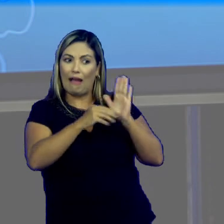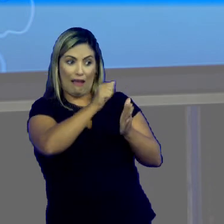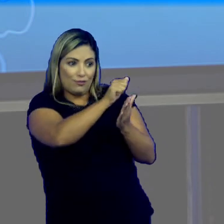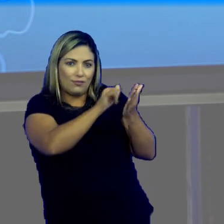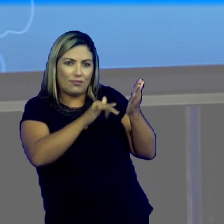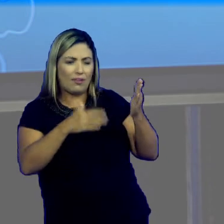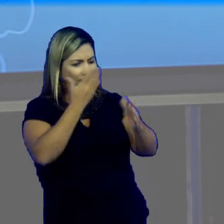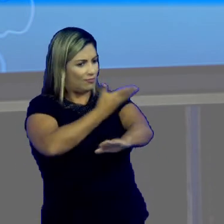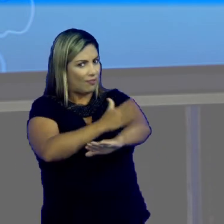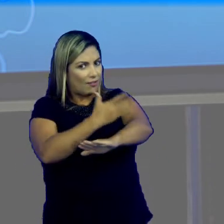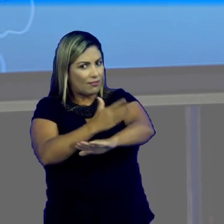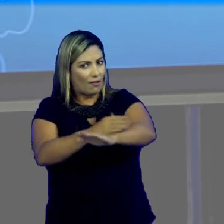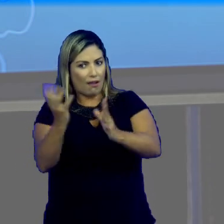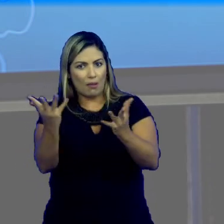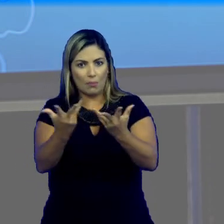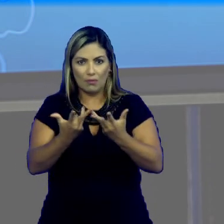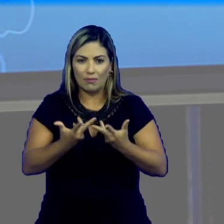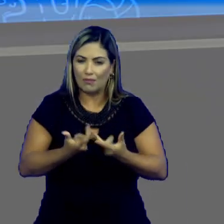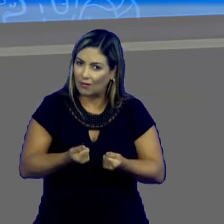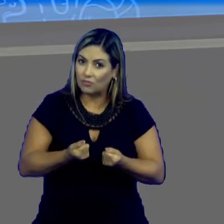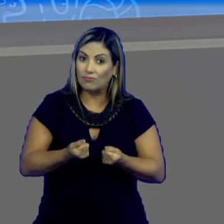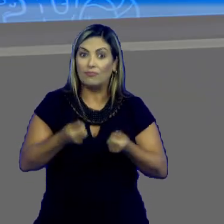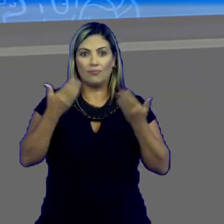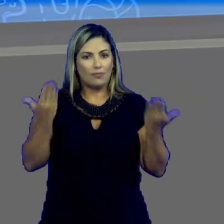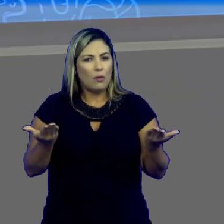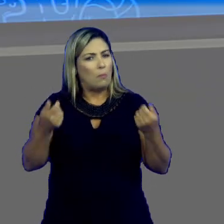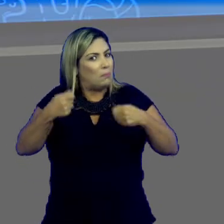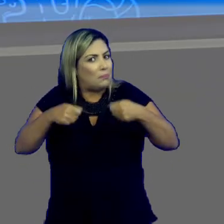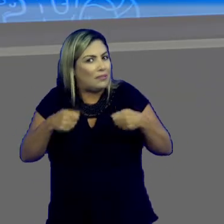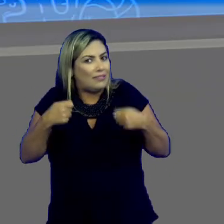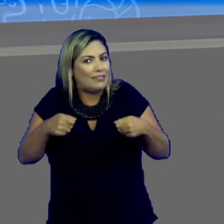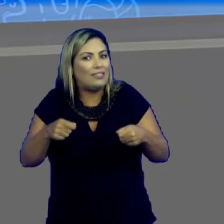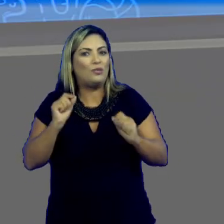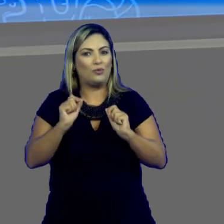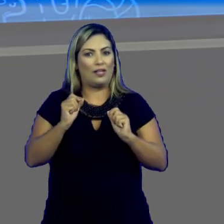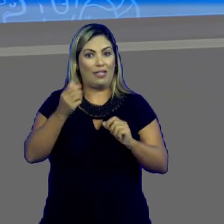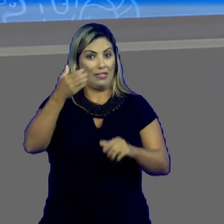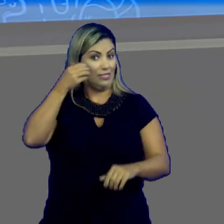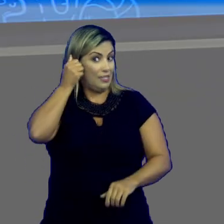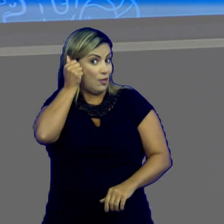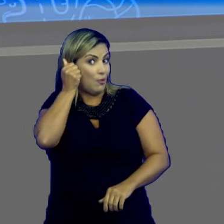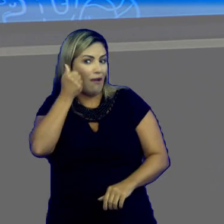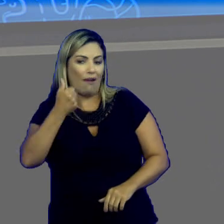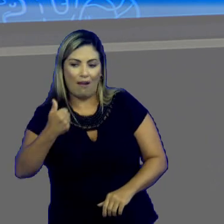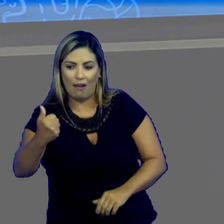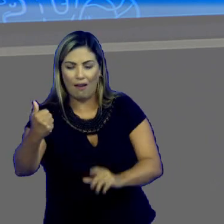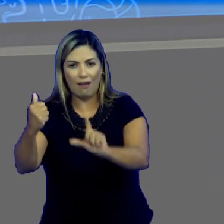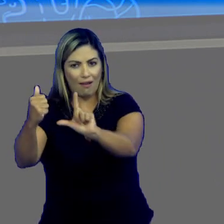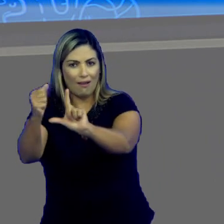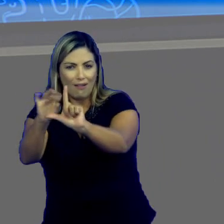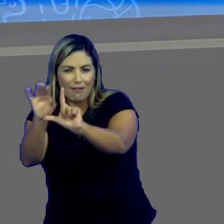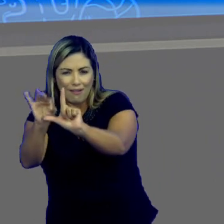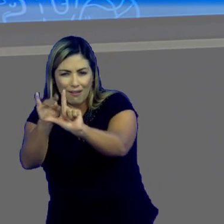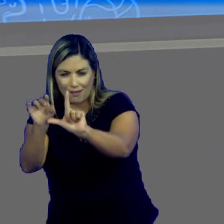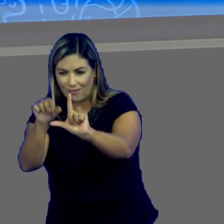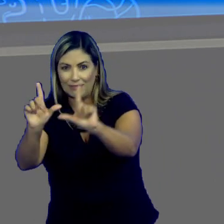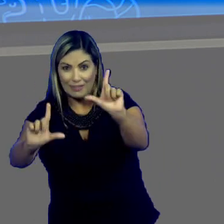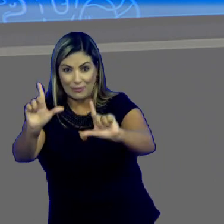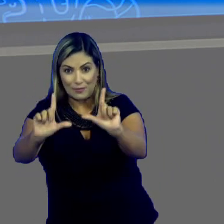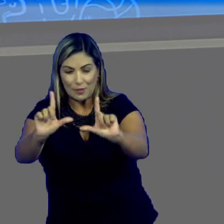para você treinar essa habilidade. Para isso, basta aproximar seu celular no QR Code,